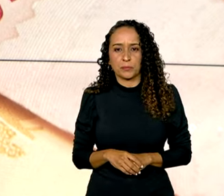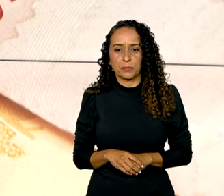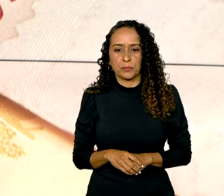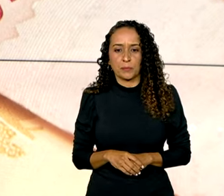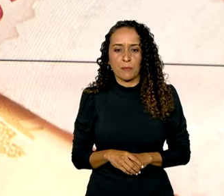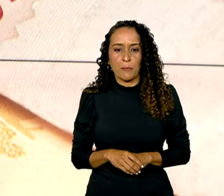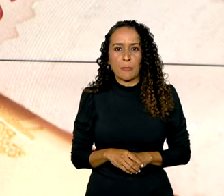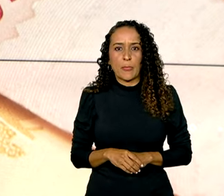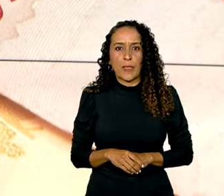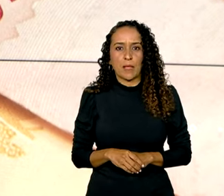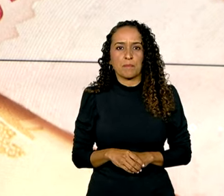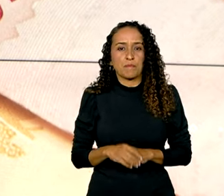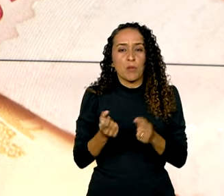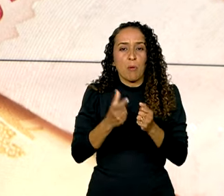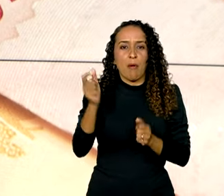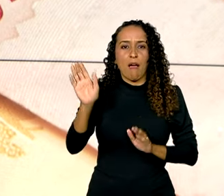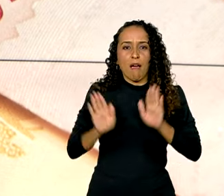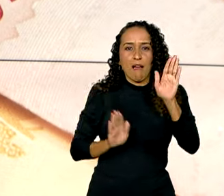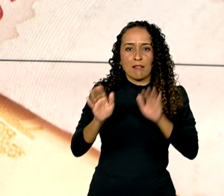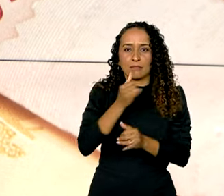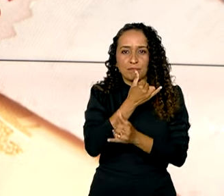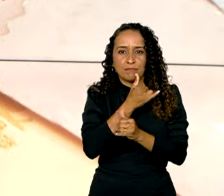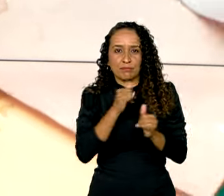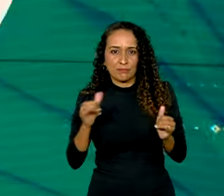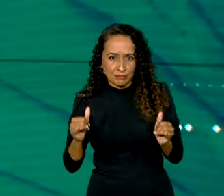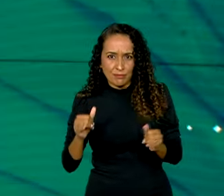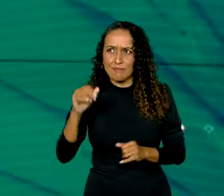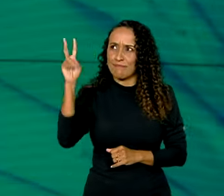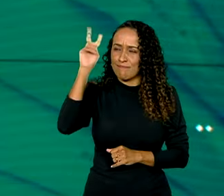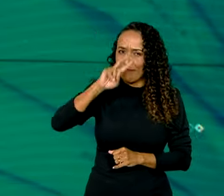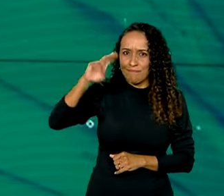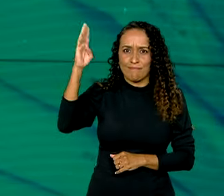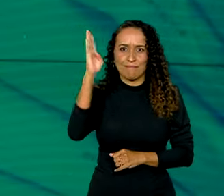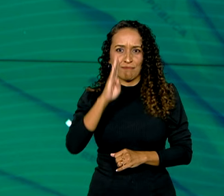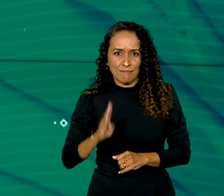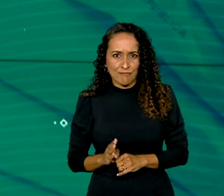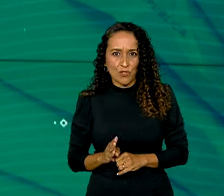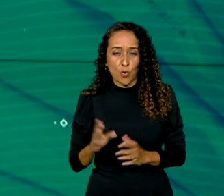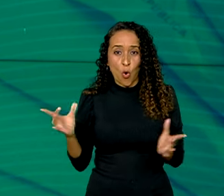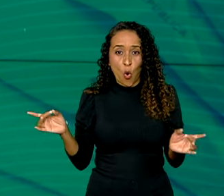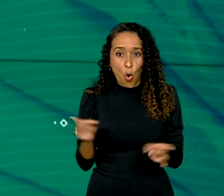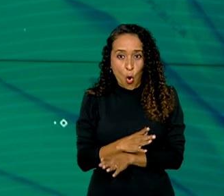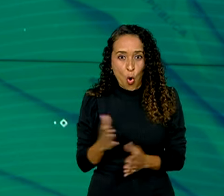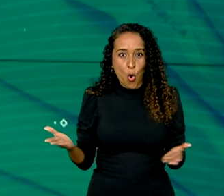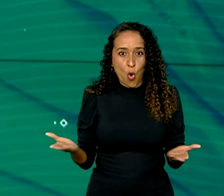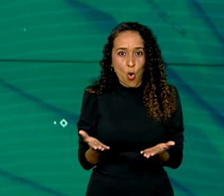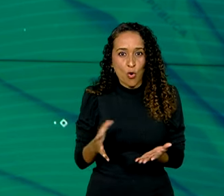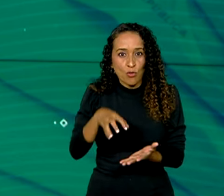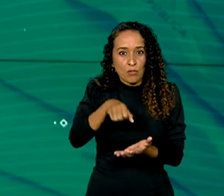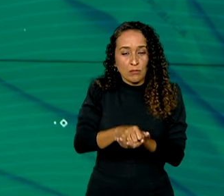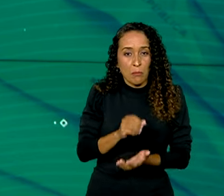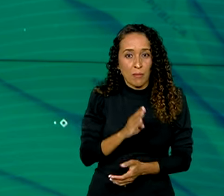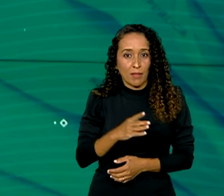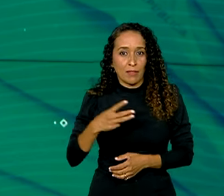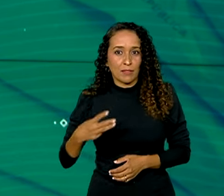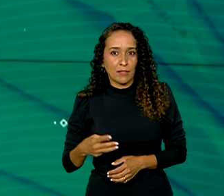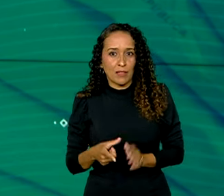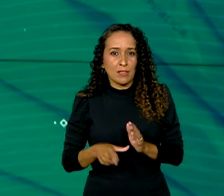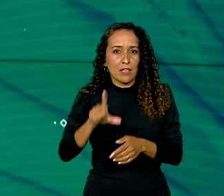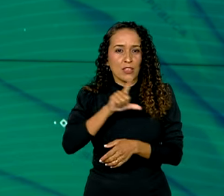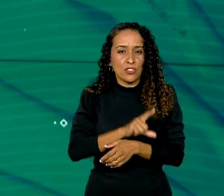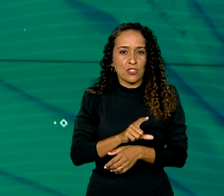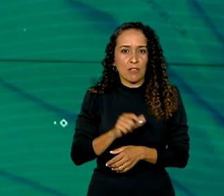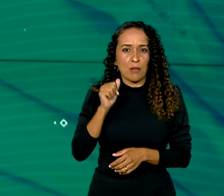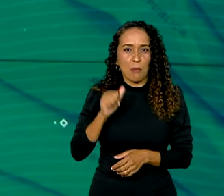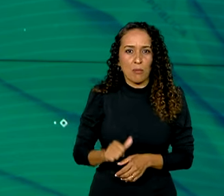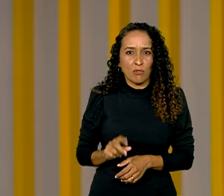O maior leilão de energia elétrica da história do país foi concluído hoje na sede da B3, antiga Bolsa de